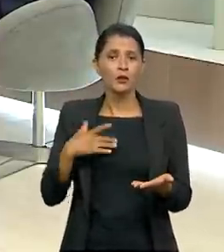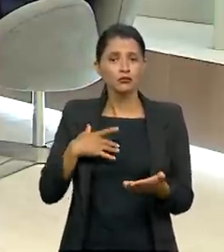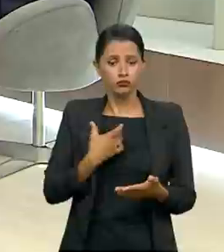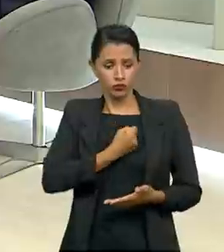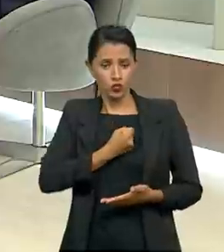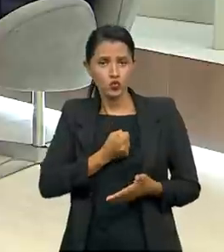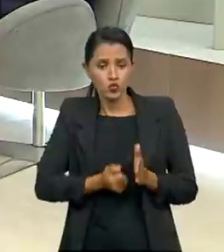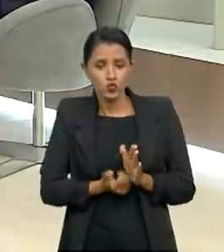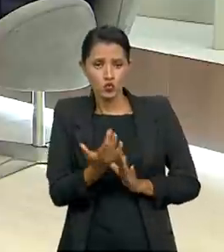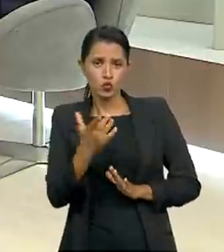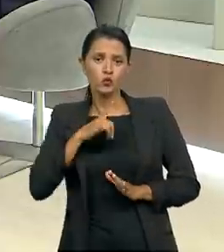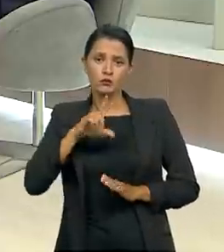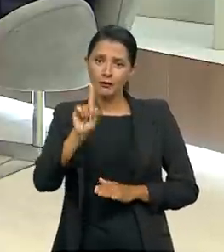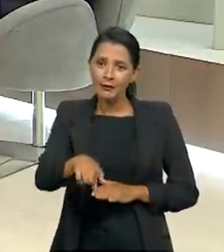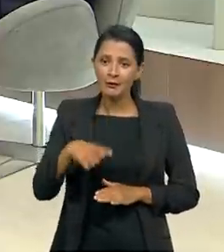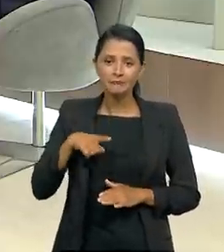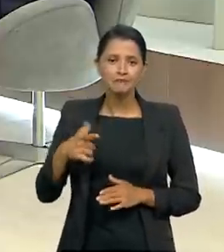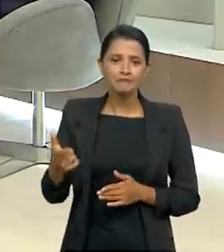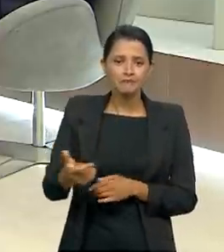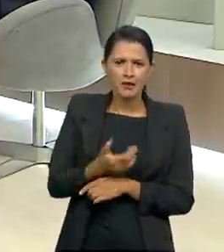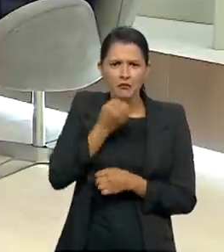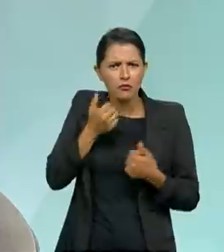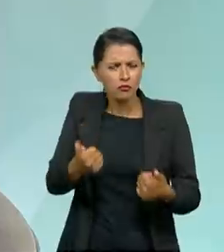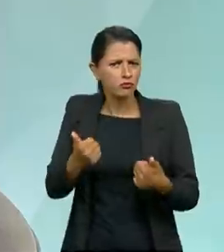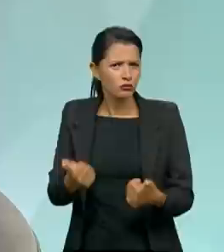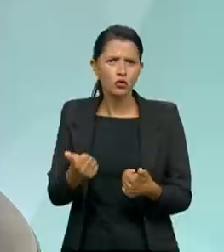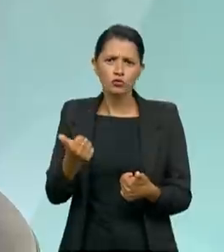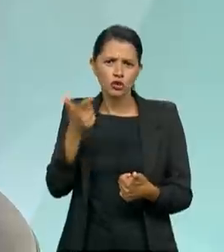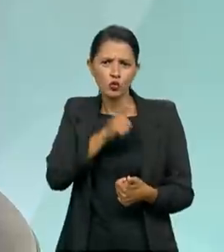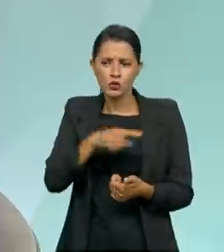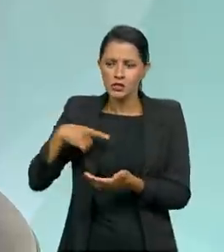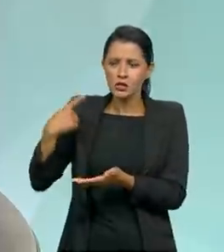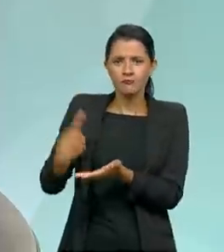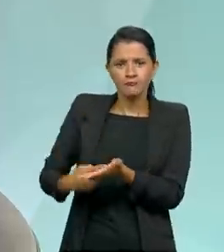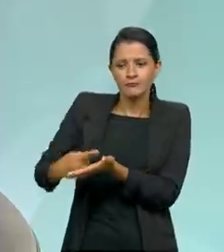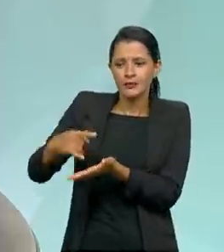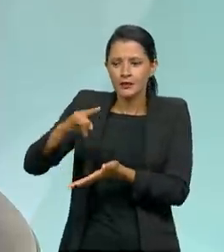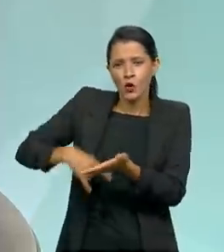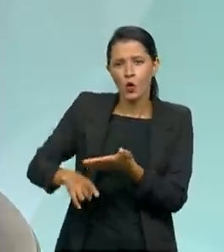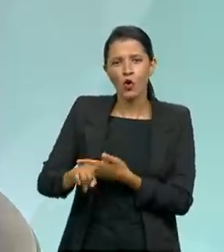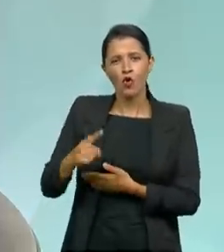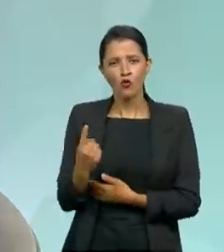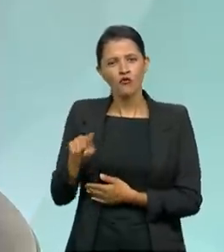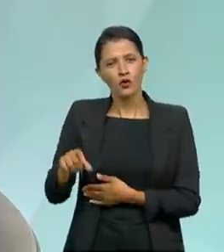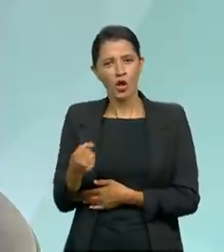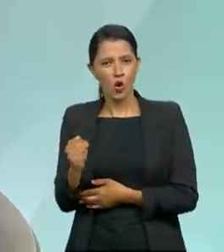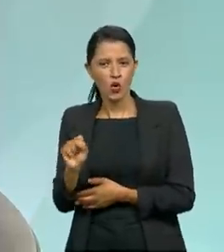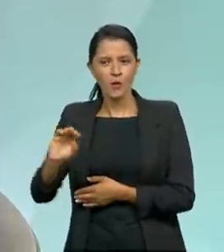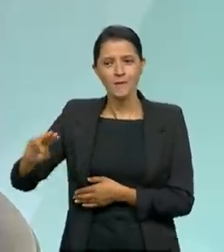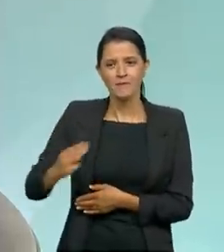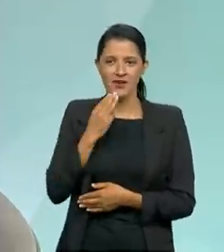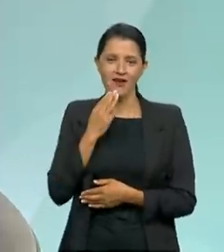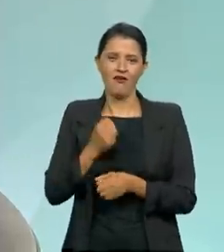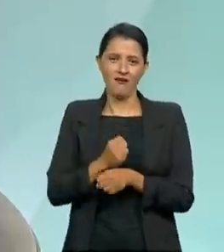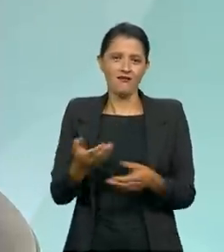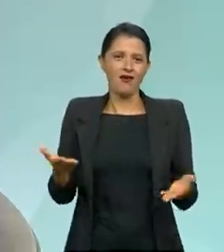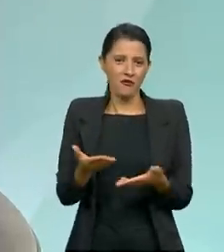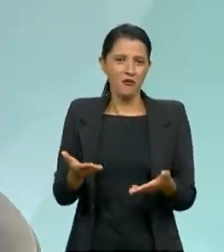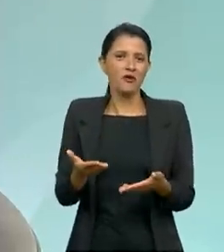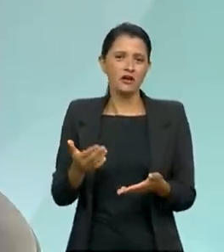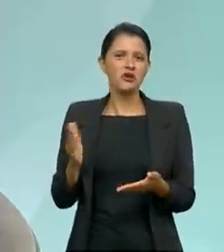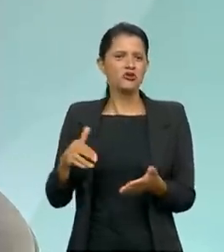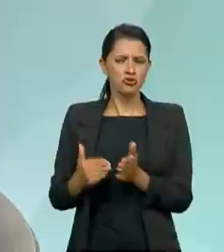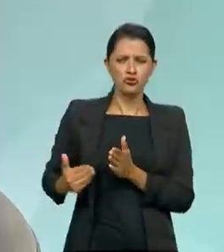números são animadores, né? E você conseguir fechar acordos na casa de 1,8 bilhão esse ano, já